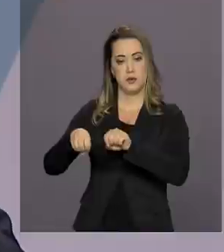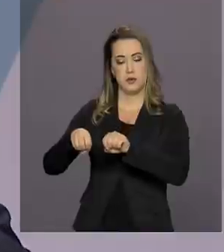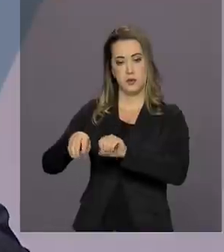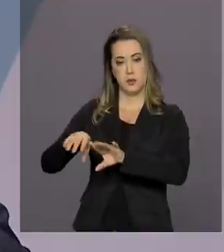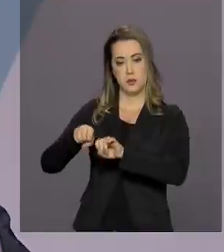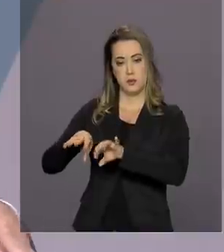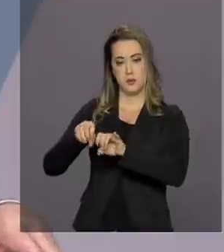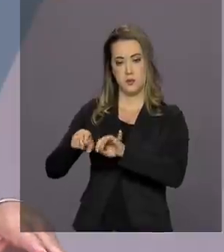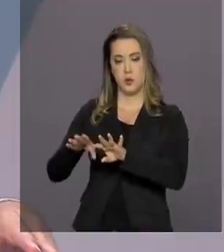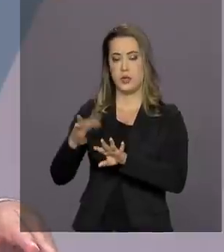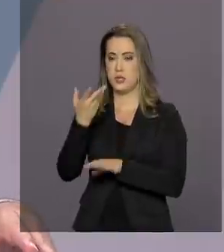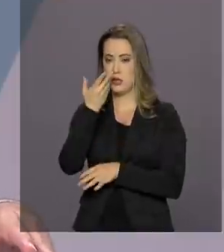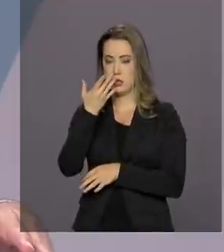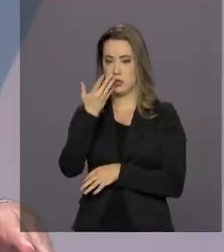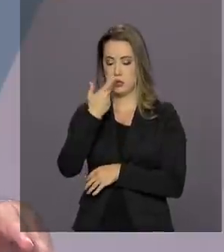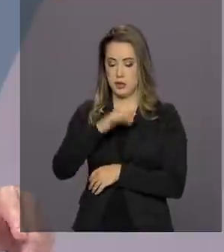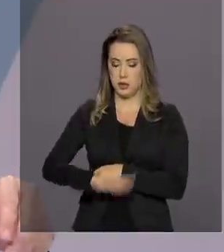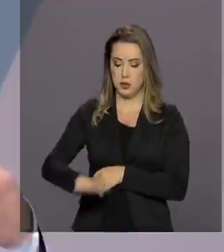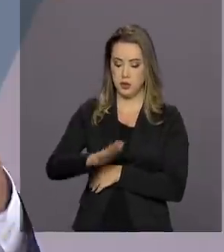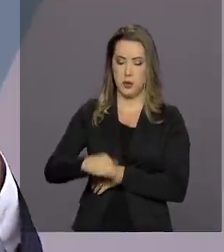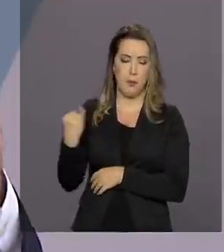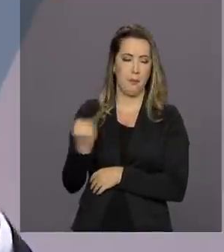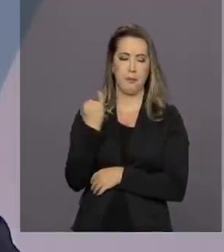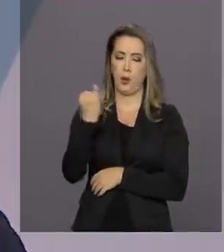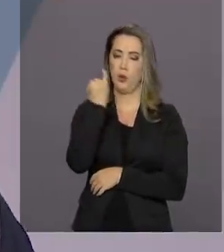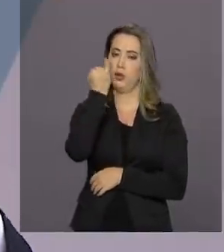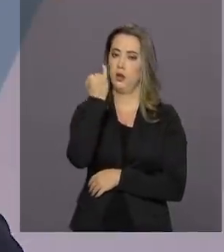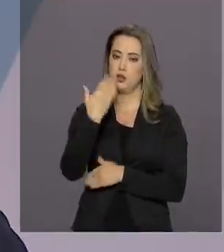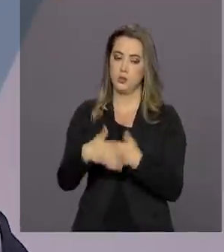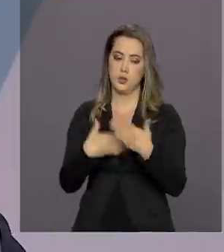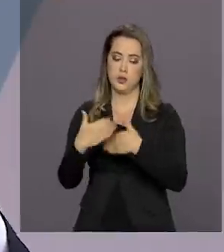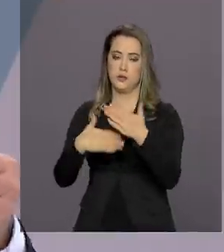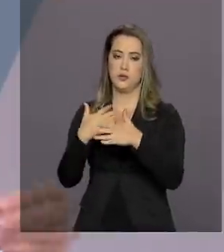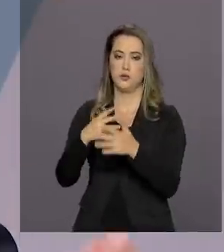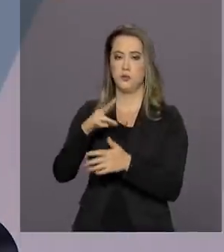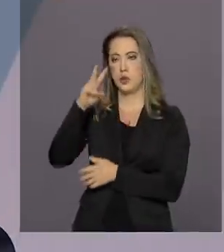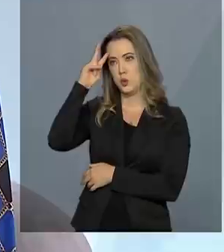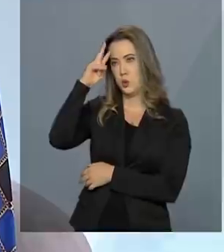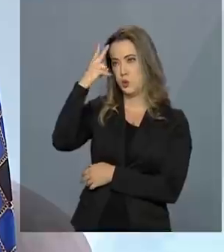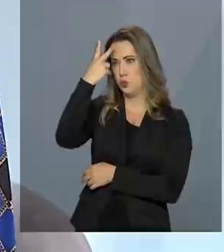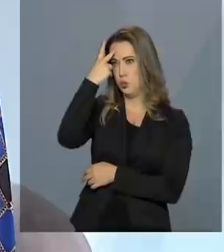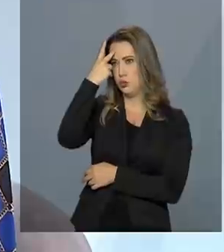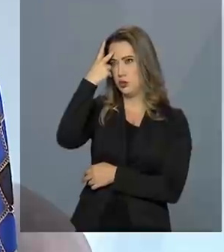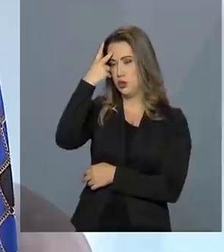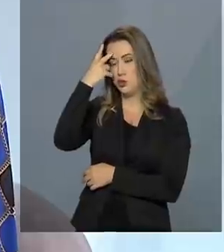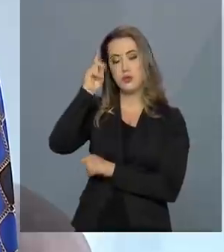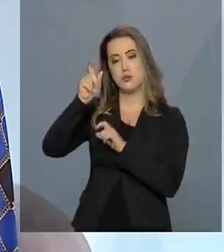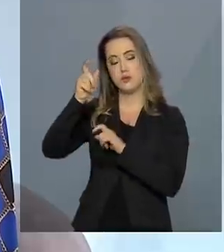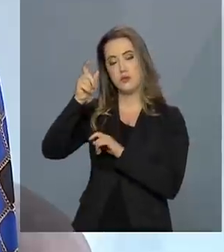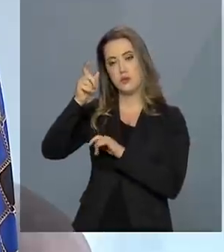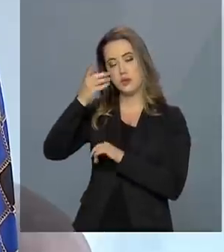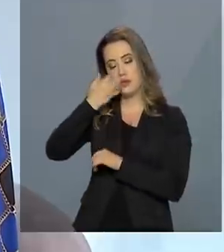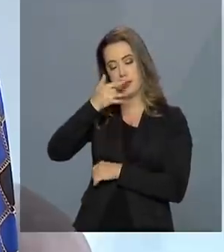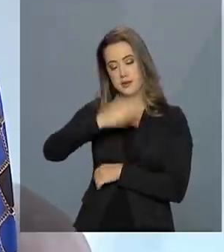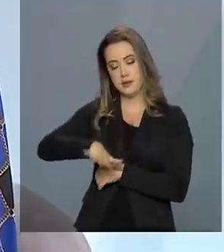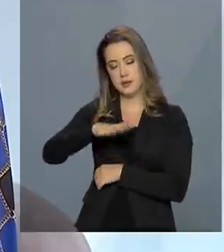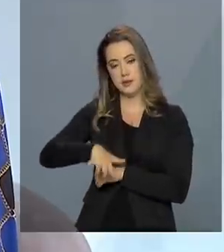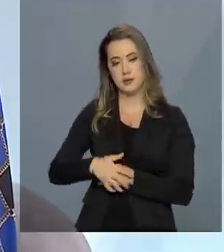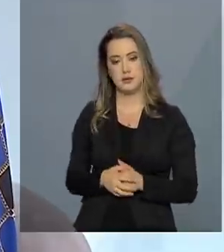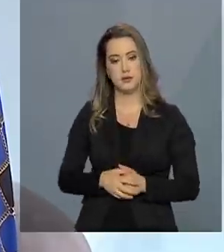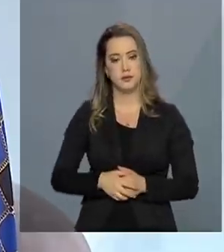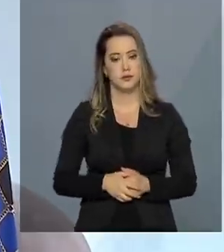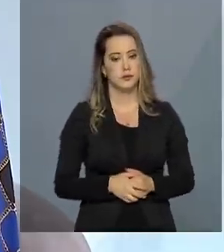infantil é um ponto ali nevrálgico para o desenvolvimento cognitivo das crianças? Então, Paulo, 50